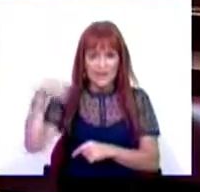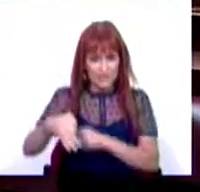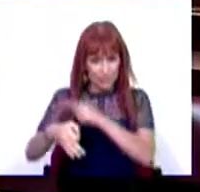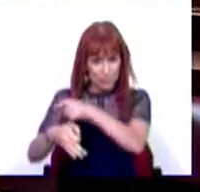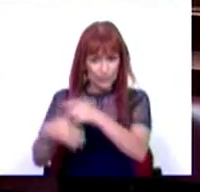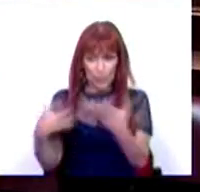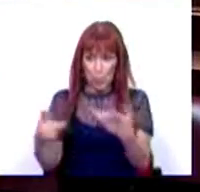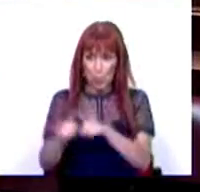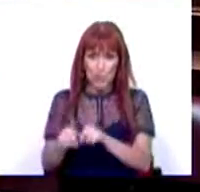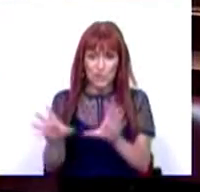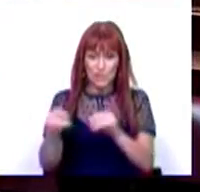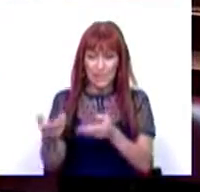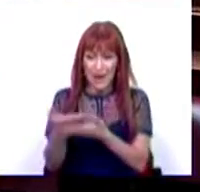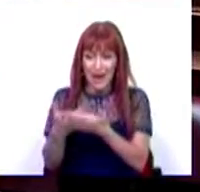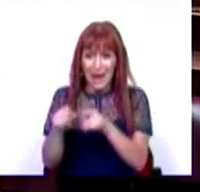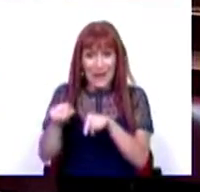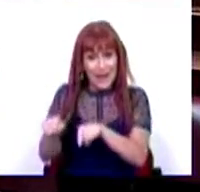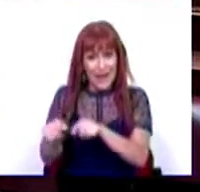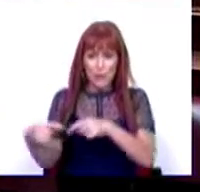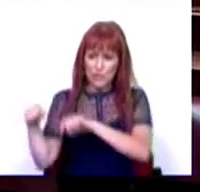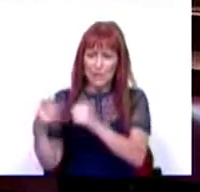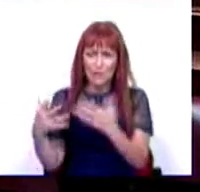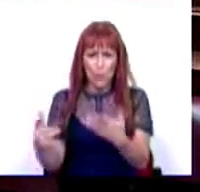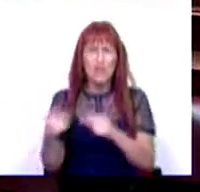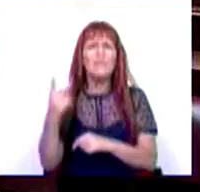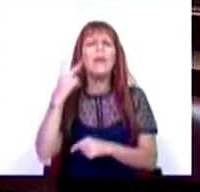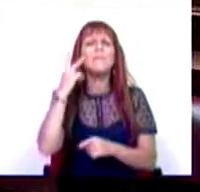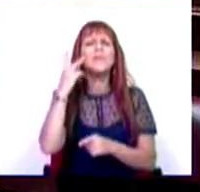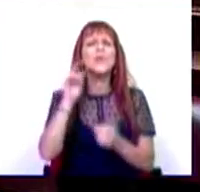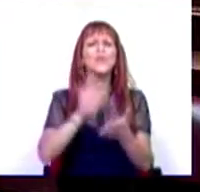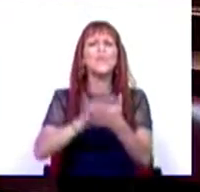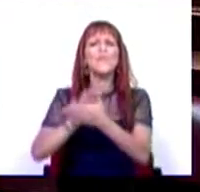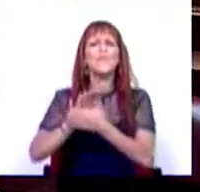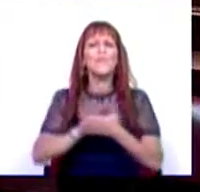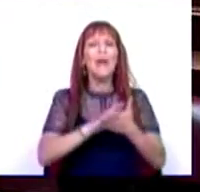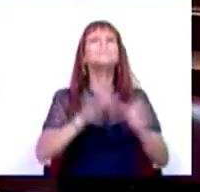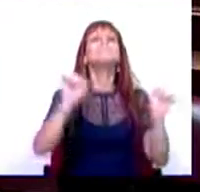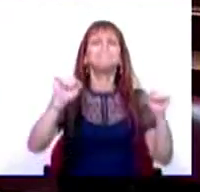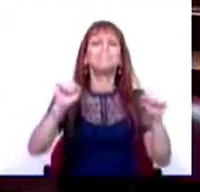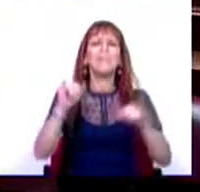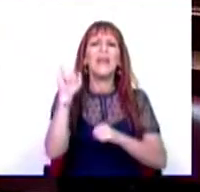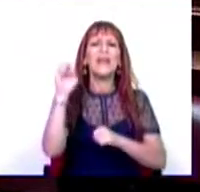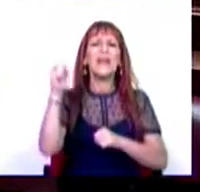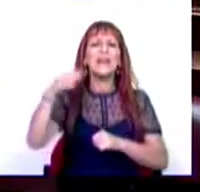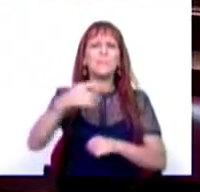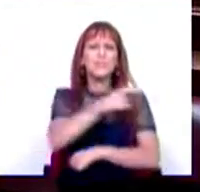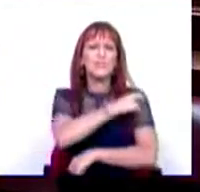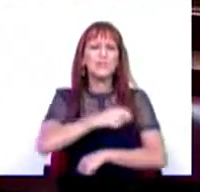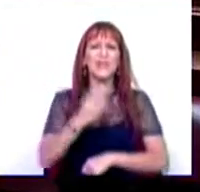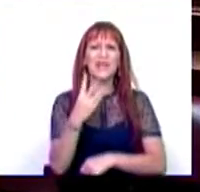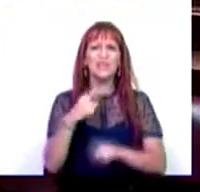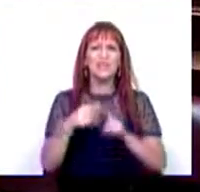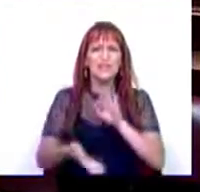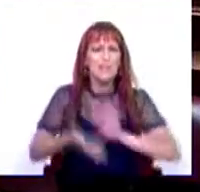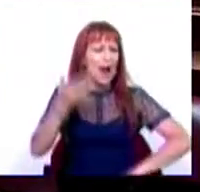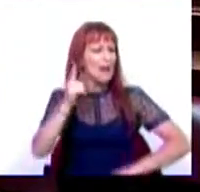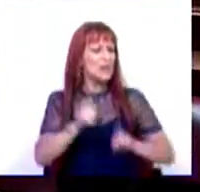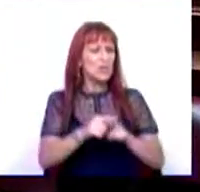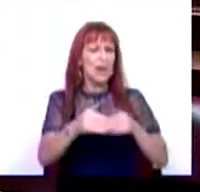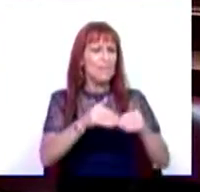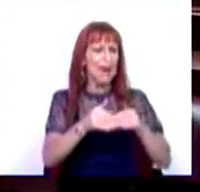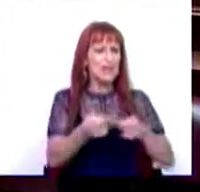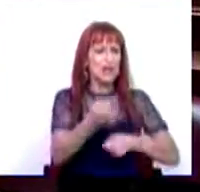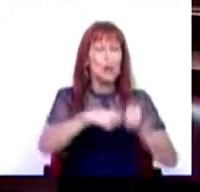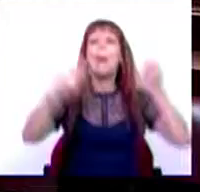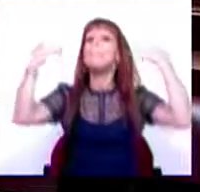ou as margens comerciais? É esse o debate aqui hoje. Ora, vamos lá aos factos. Sim, o ISP representa três vezes mais do que as margens